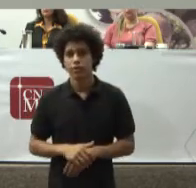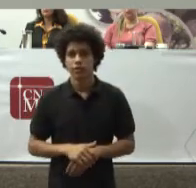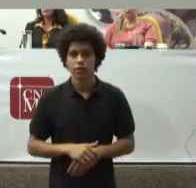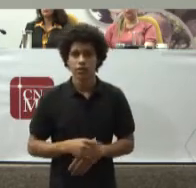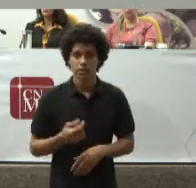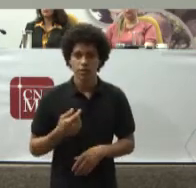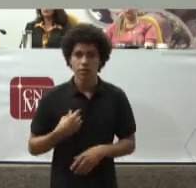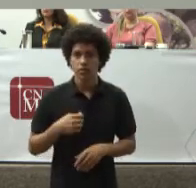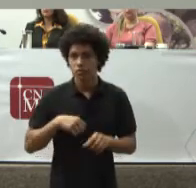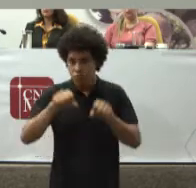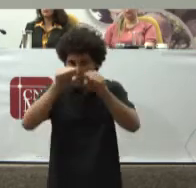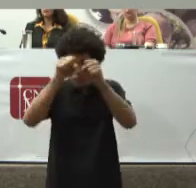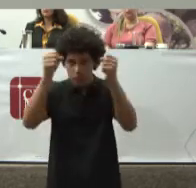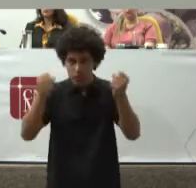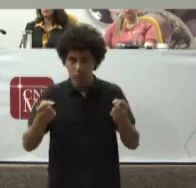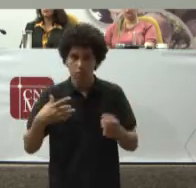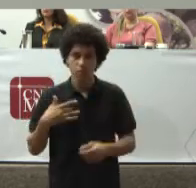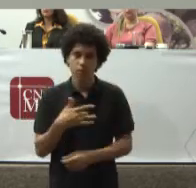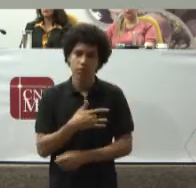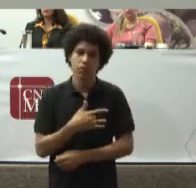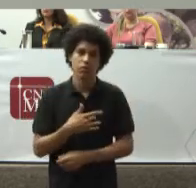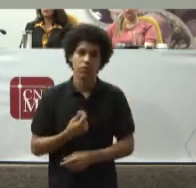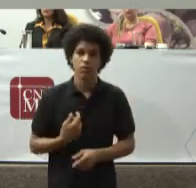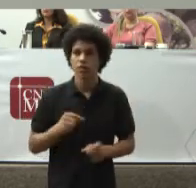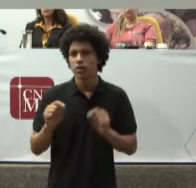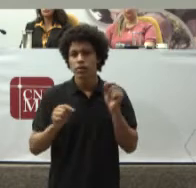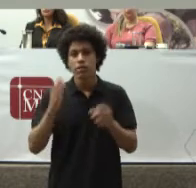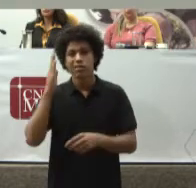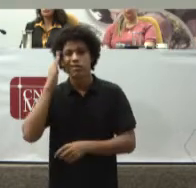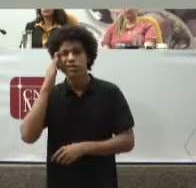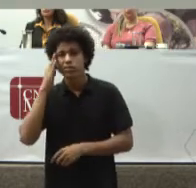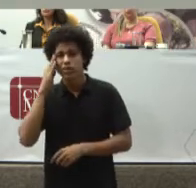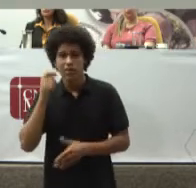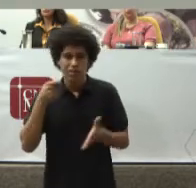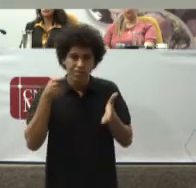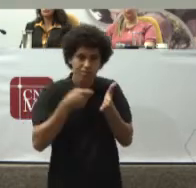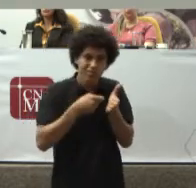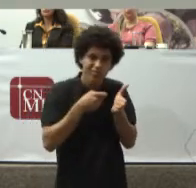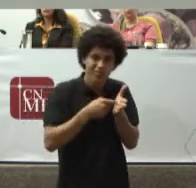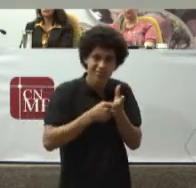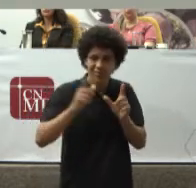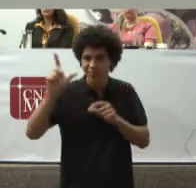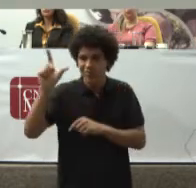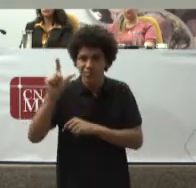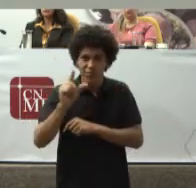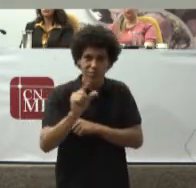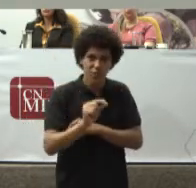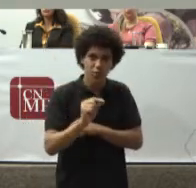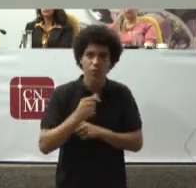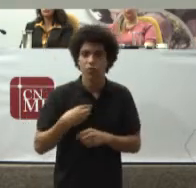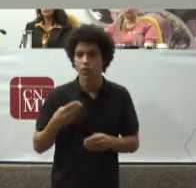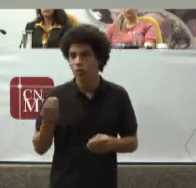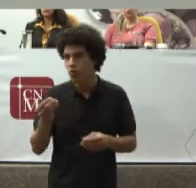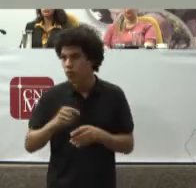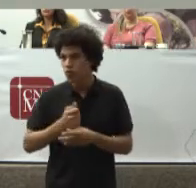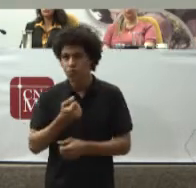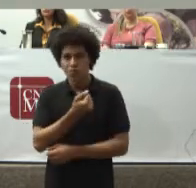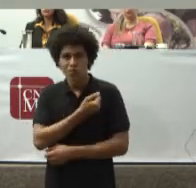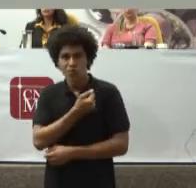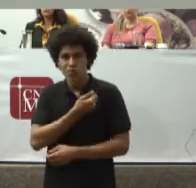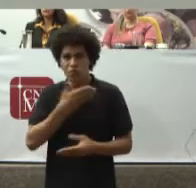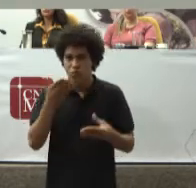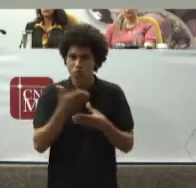Do sistema Único de saúde Quem sabe Tentando diminuir O número De processos Judiciais